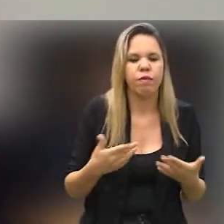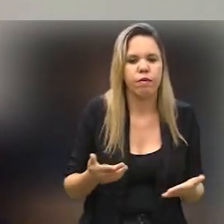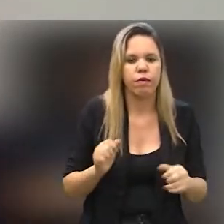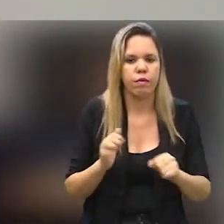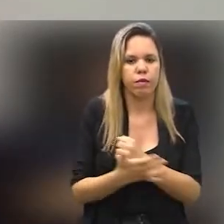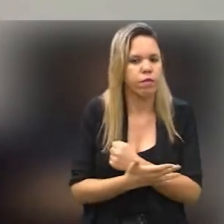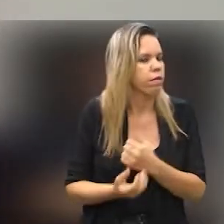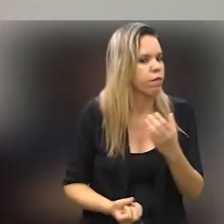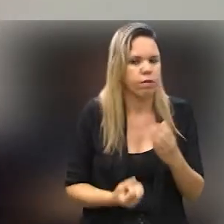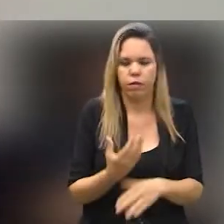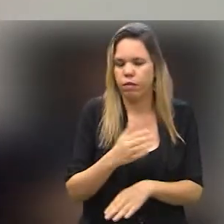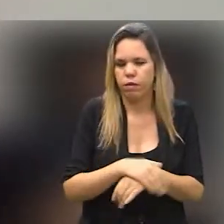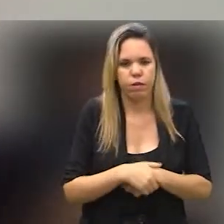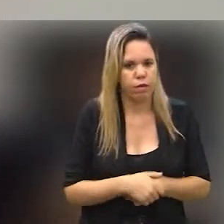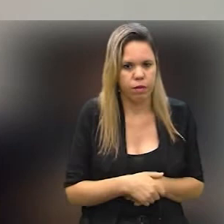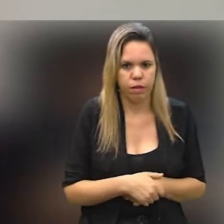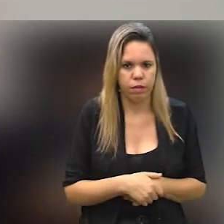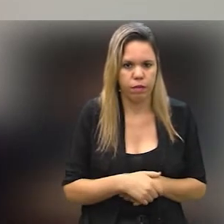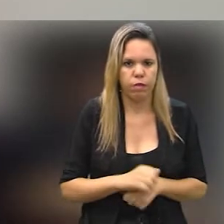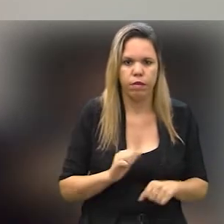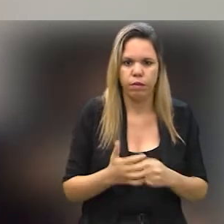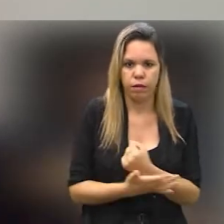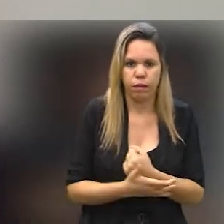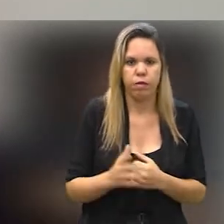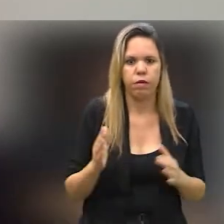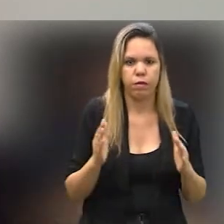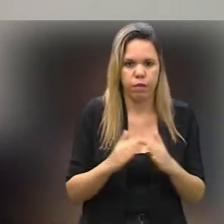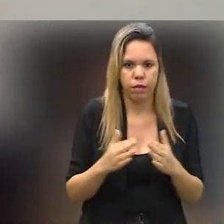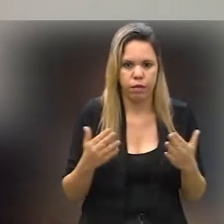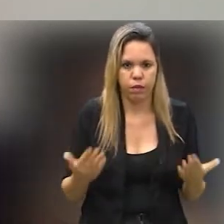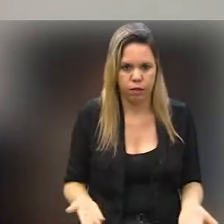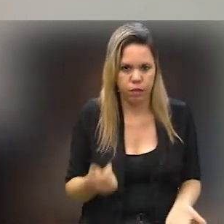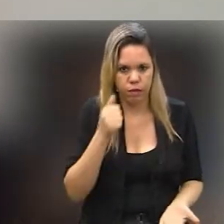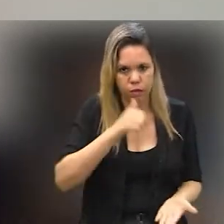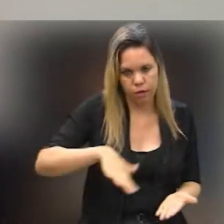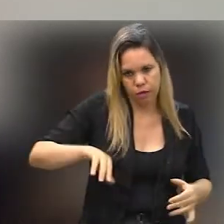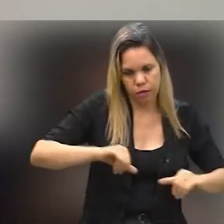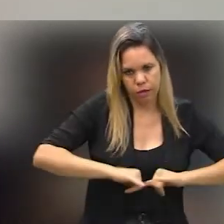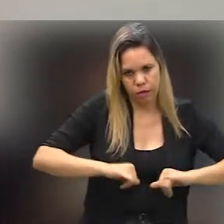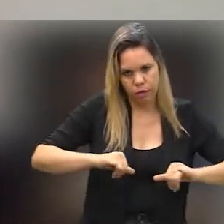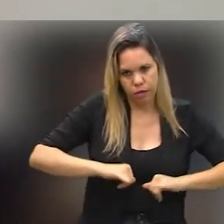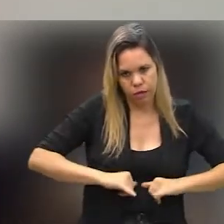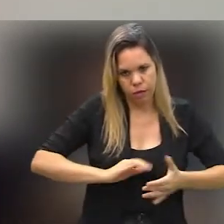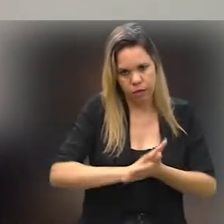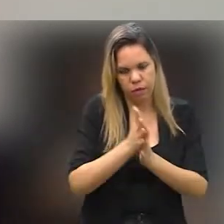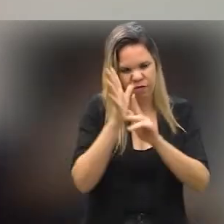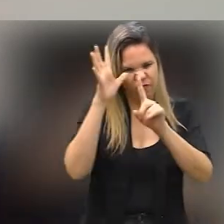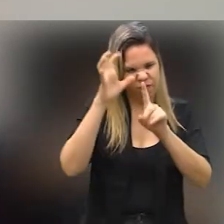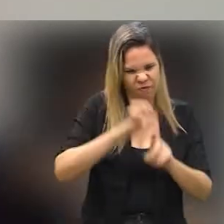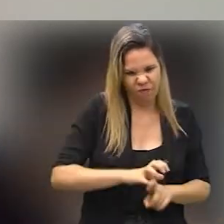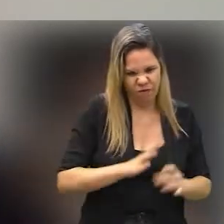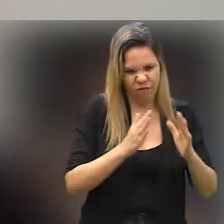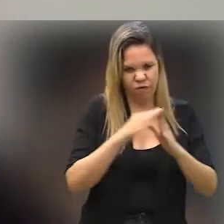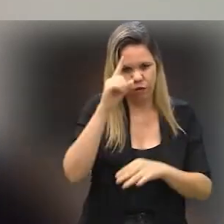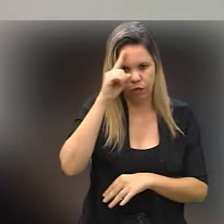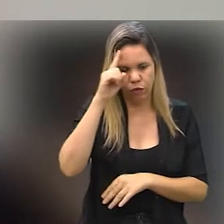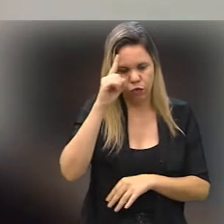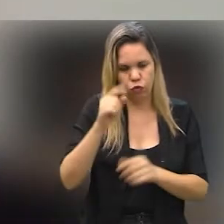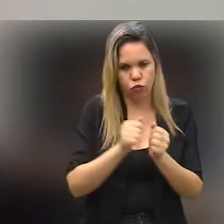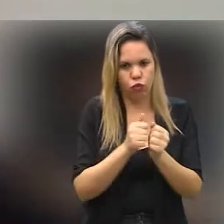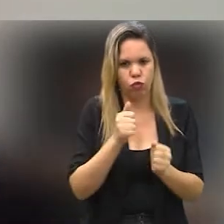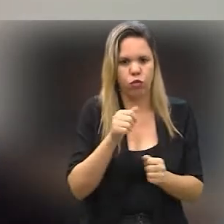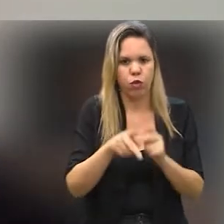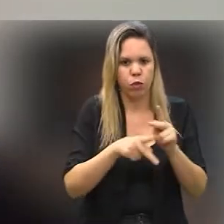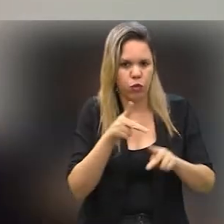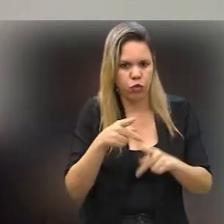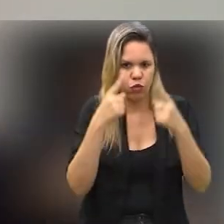denúncia. E com a pandemia isso não acontece. Com a pandemia a gente está em casa, essas mulheres que sofrem agressão ficam em casa todos os